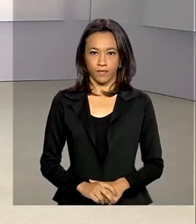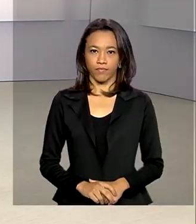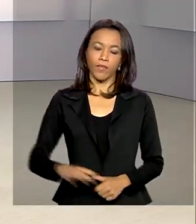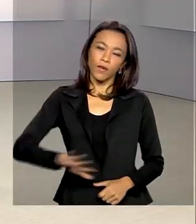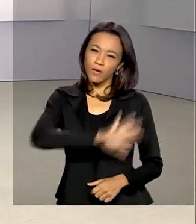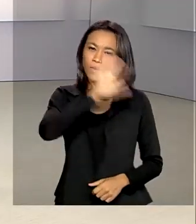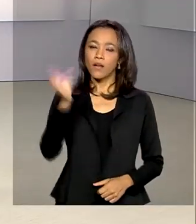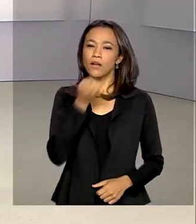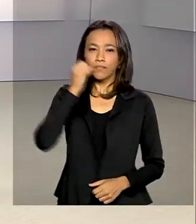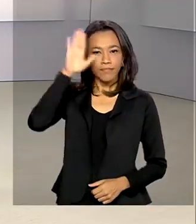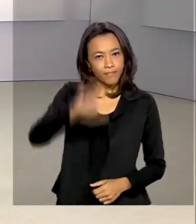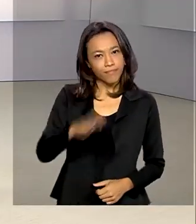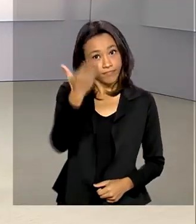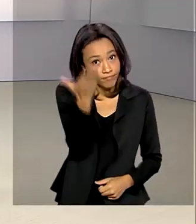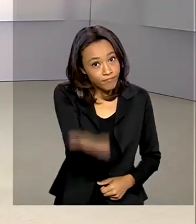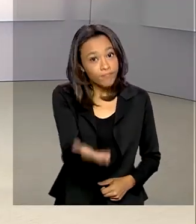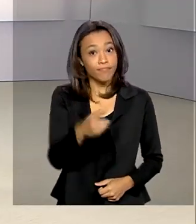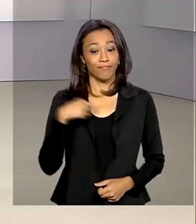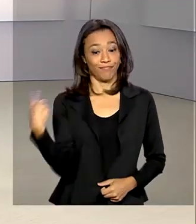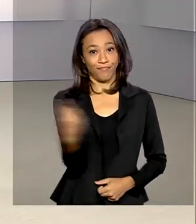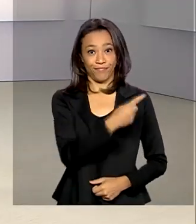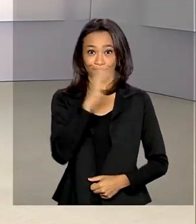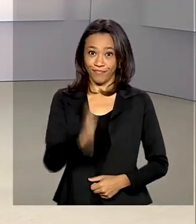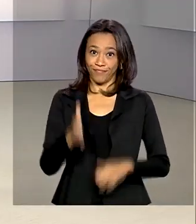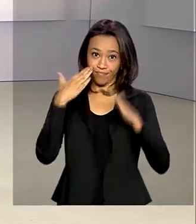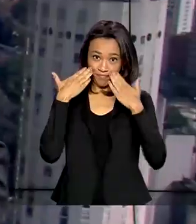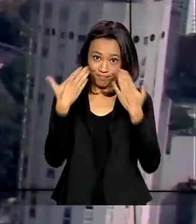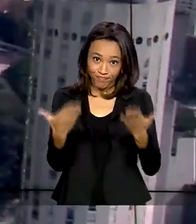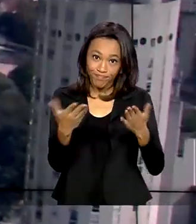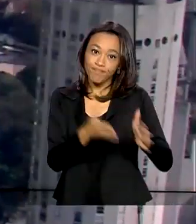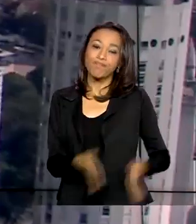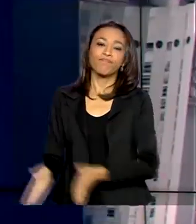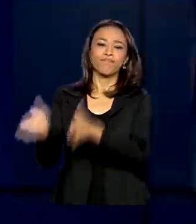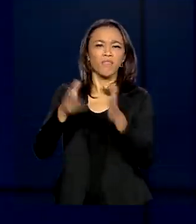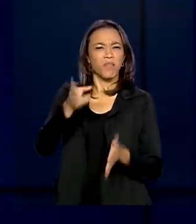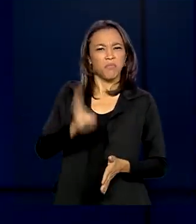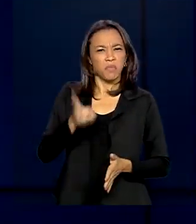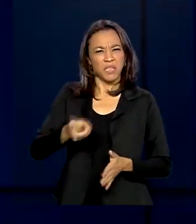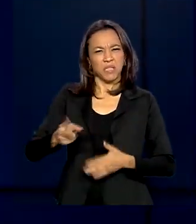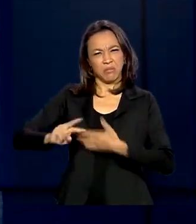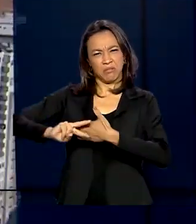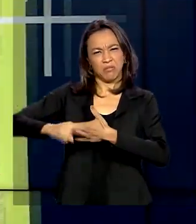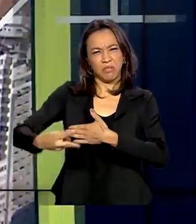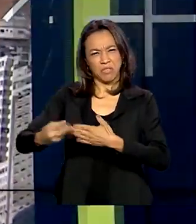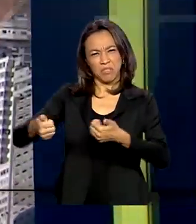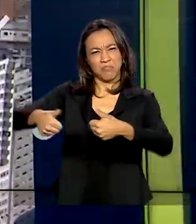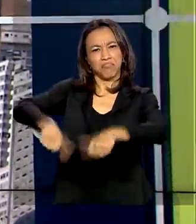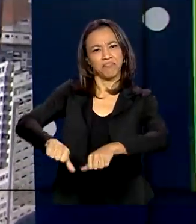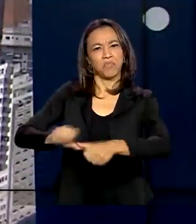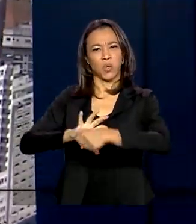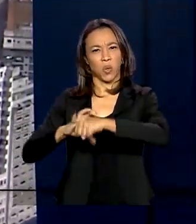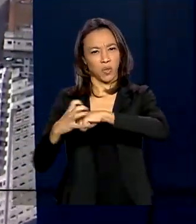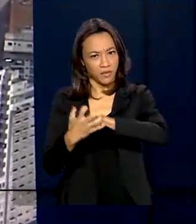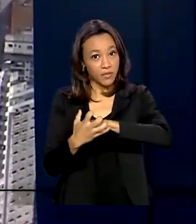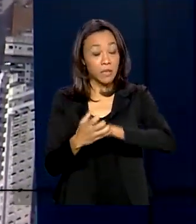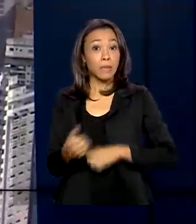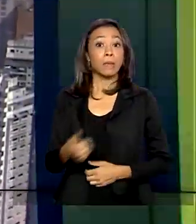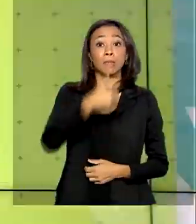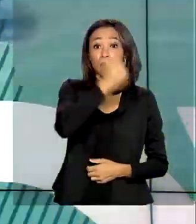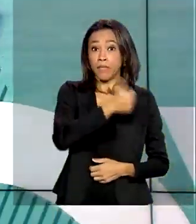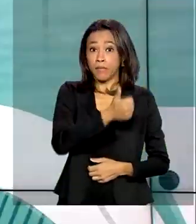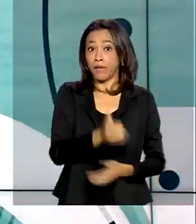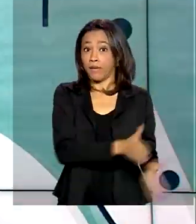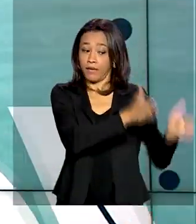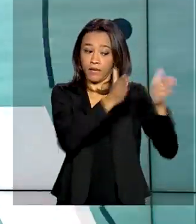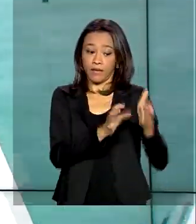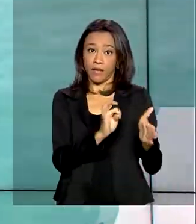Olá, boa tarde para você. O governo agora já está de volta. Mesmo com a crise do novo coronavírus, a primeira etapa de vacinação